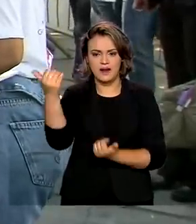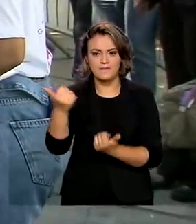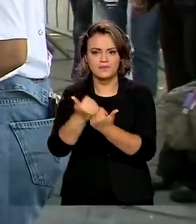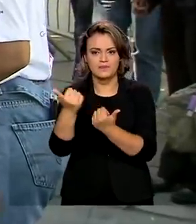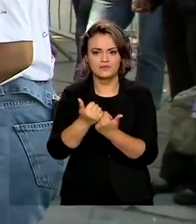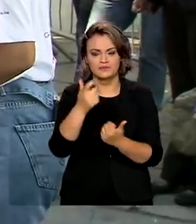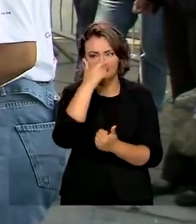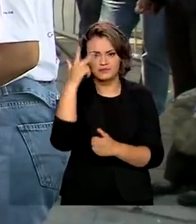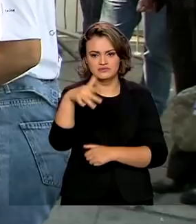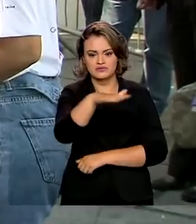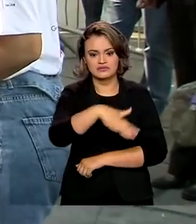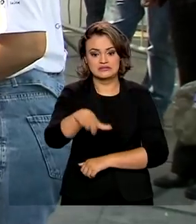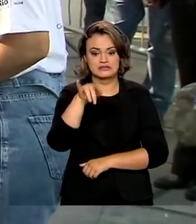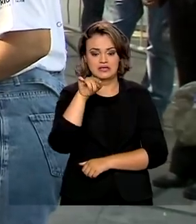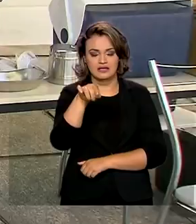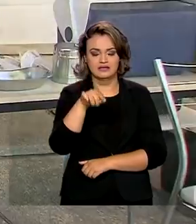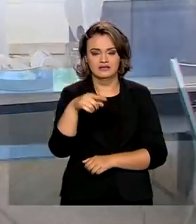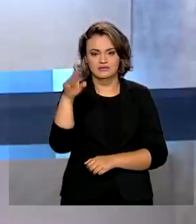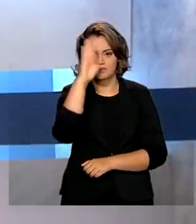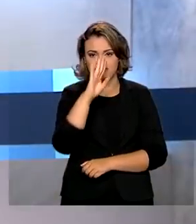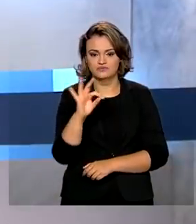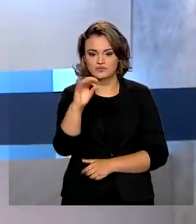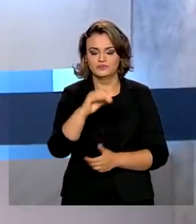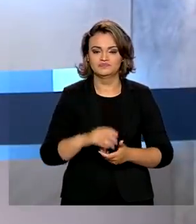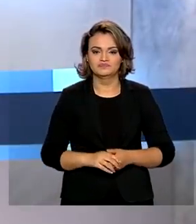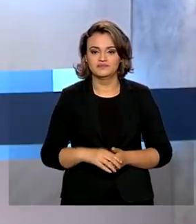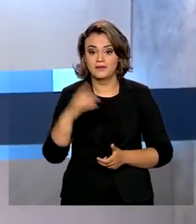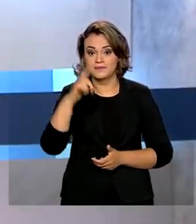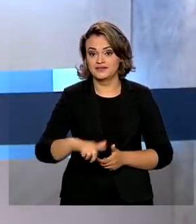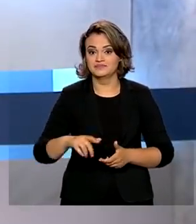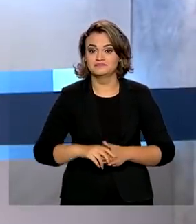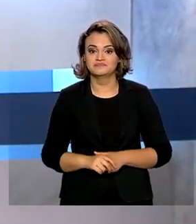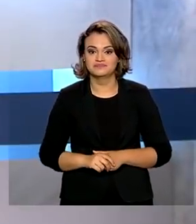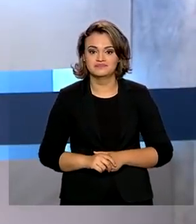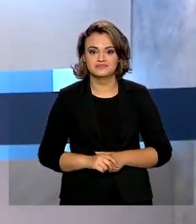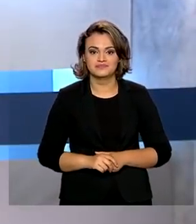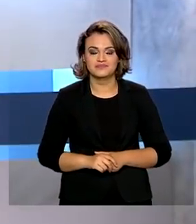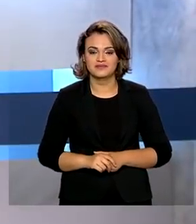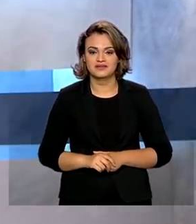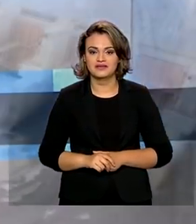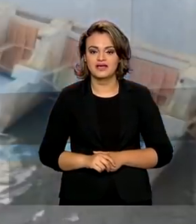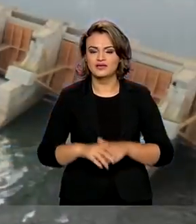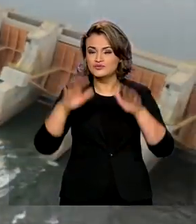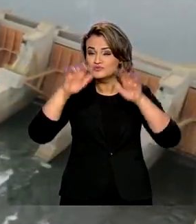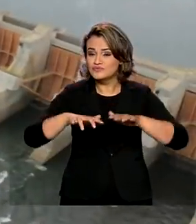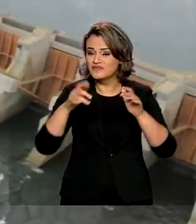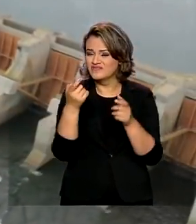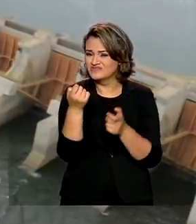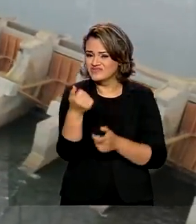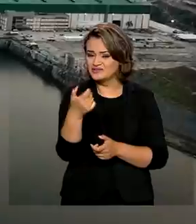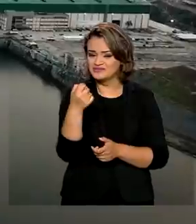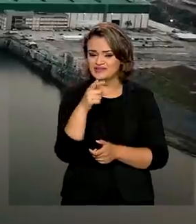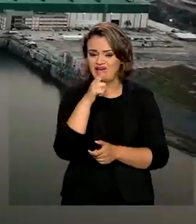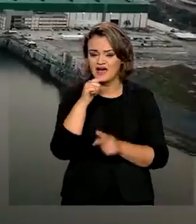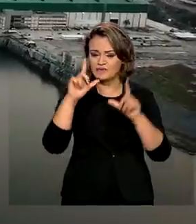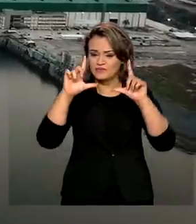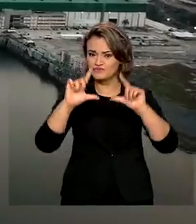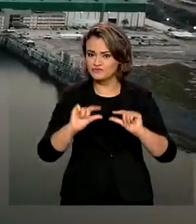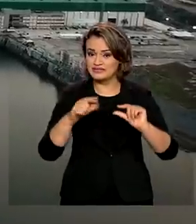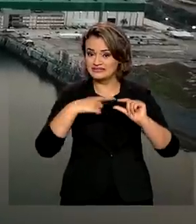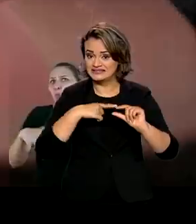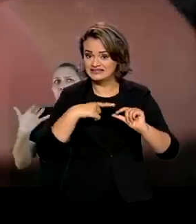atendimento a essa população em todo o país. E você também vai ver, com a falta de chuvas e baixo nível de água nos